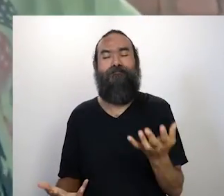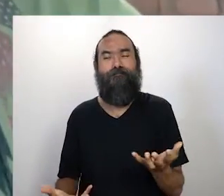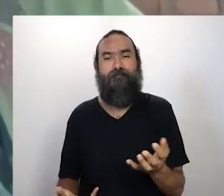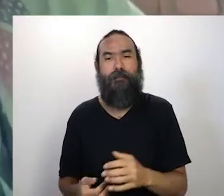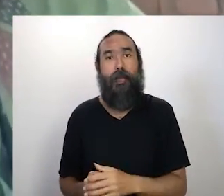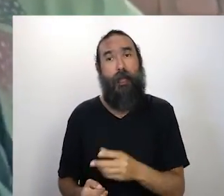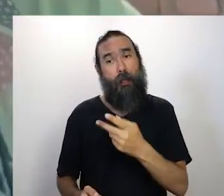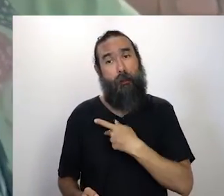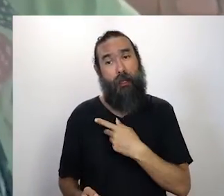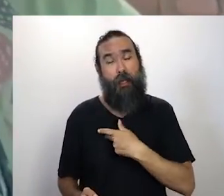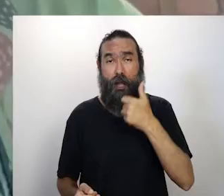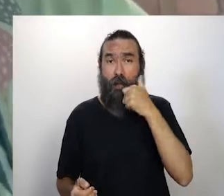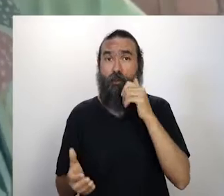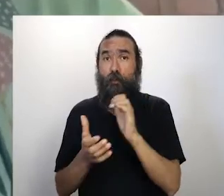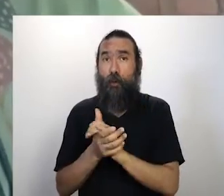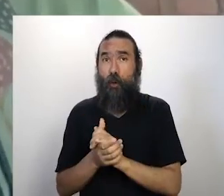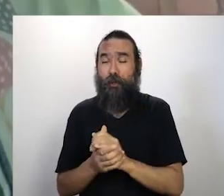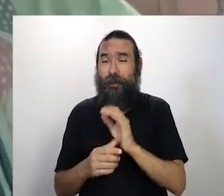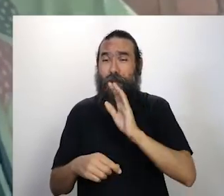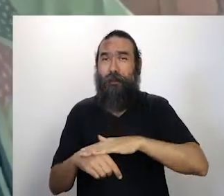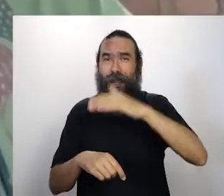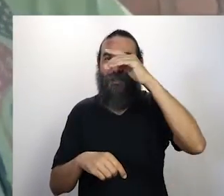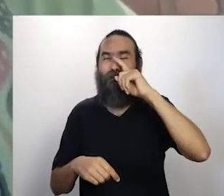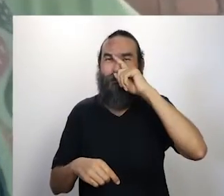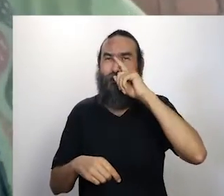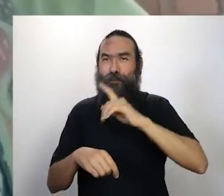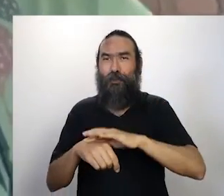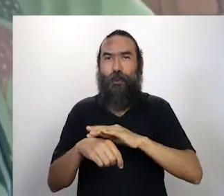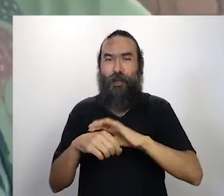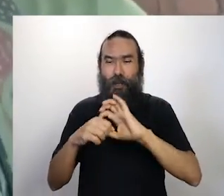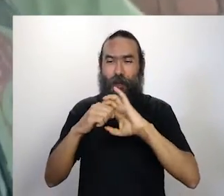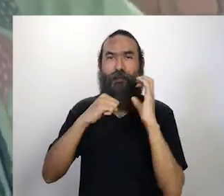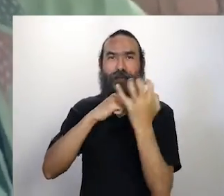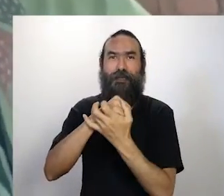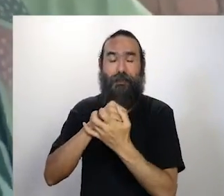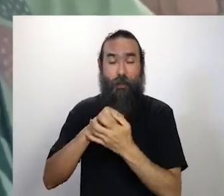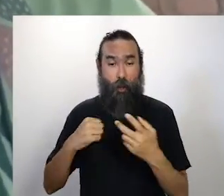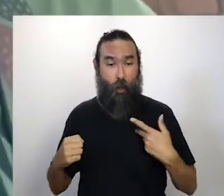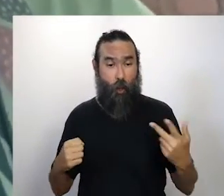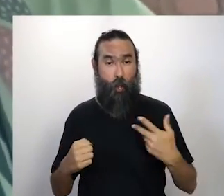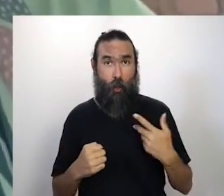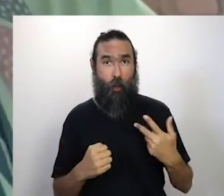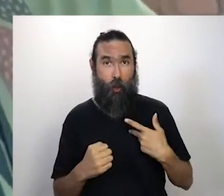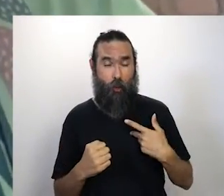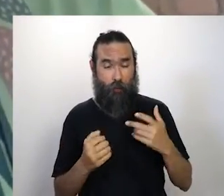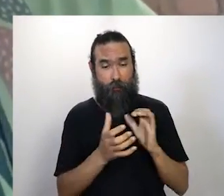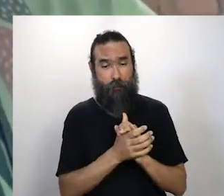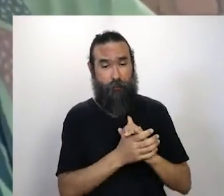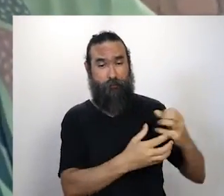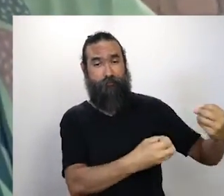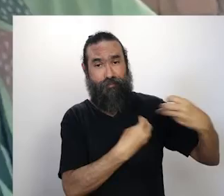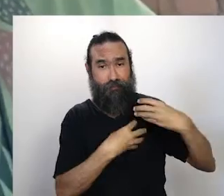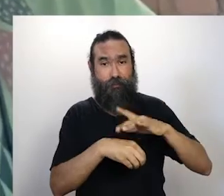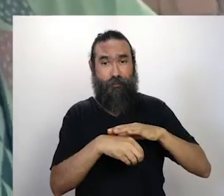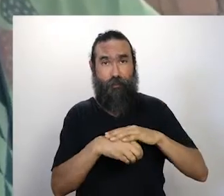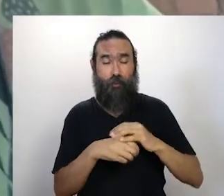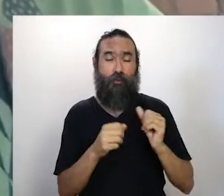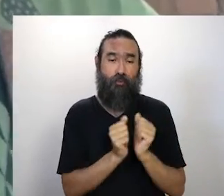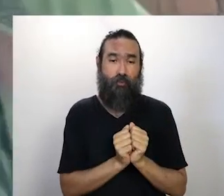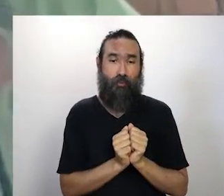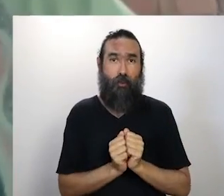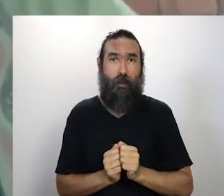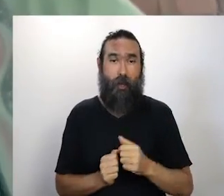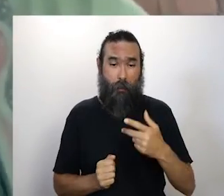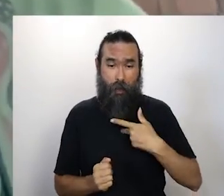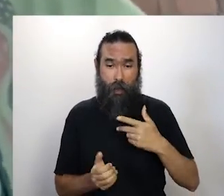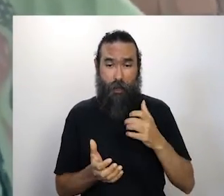a minha esposa passou por uma situação bem mais complicada, ficou mais... A gente pegou junto, ela ficou mais de 10 dias,